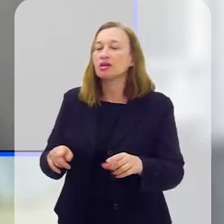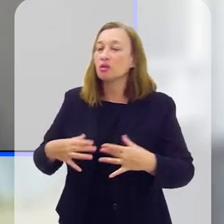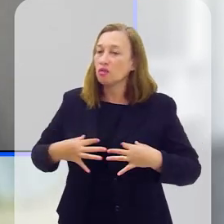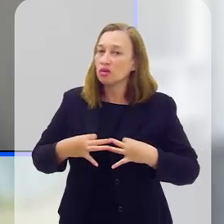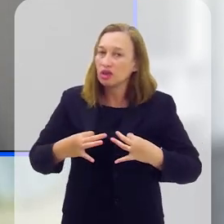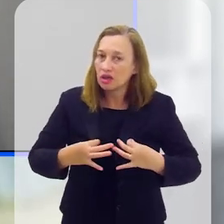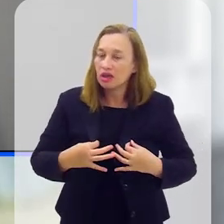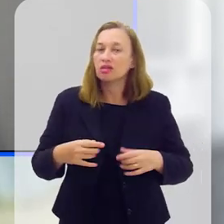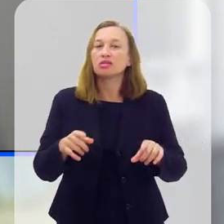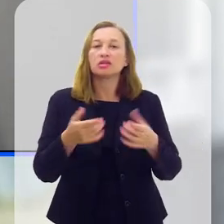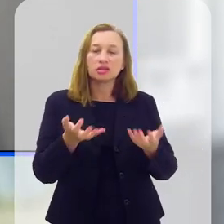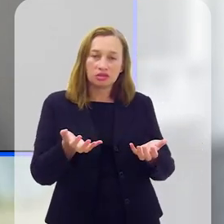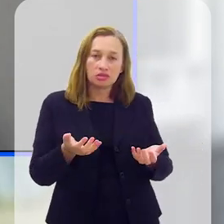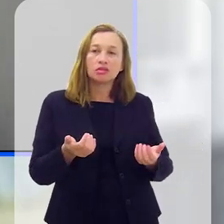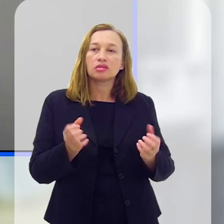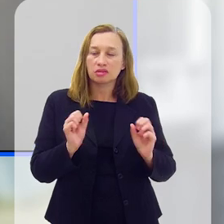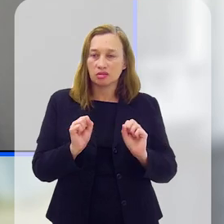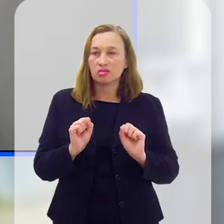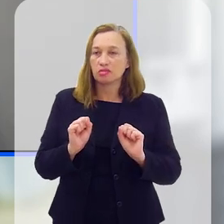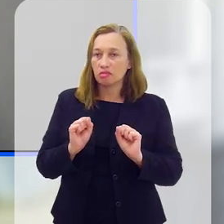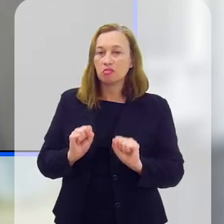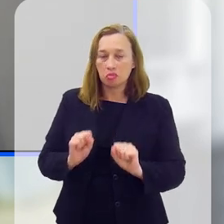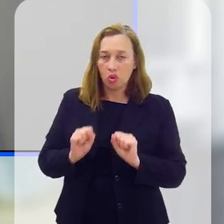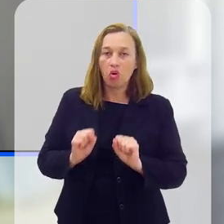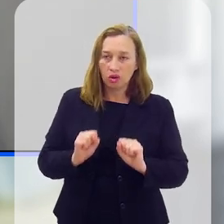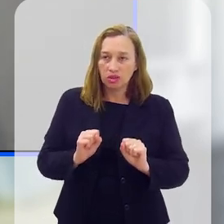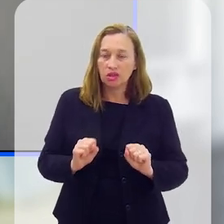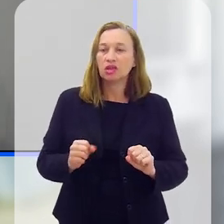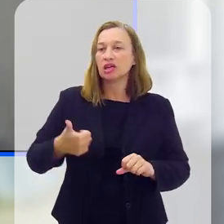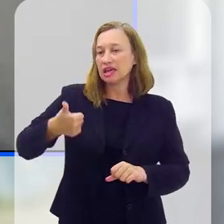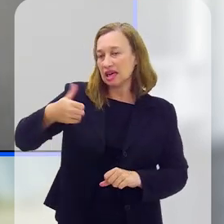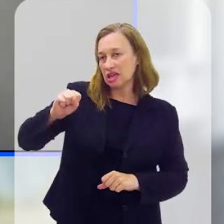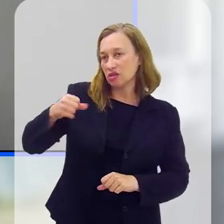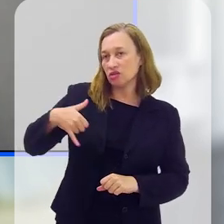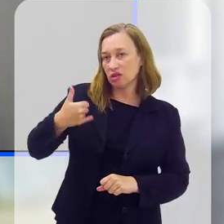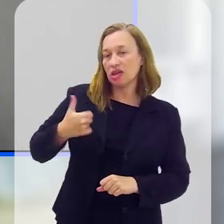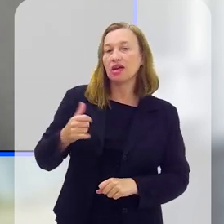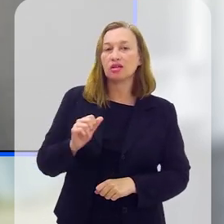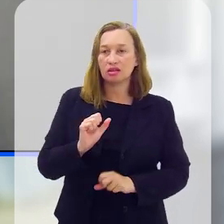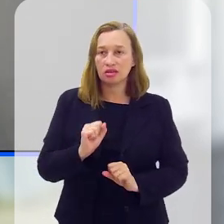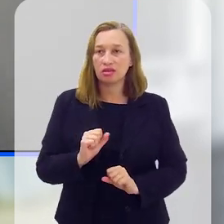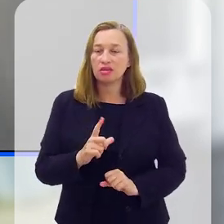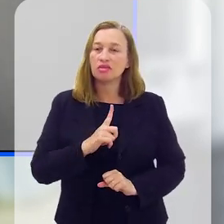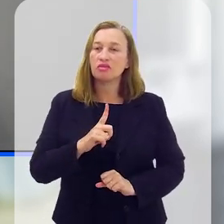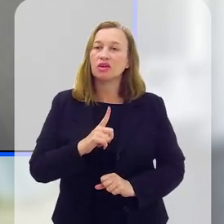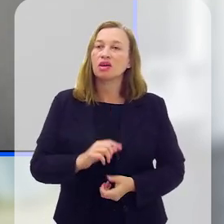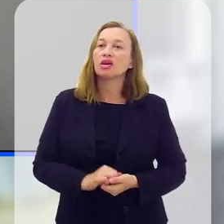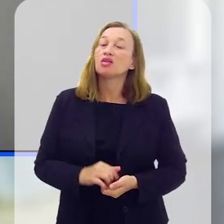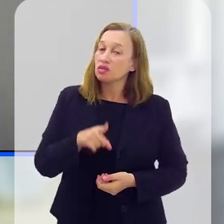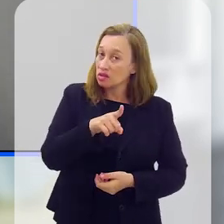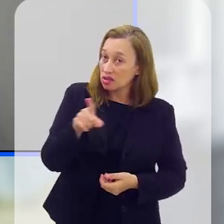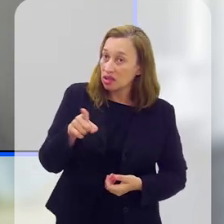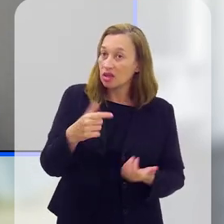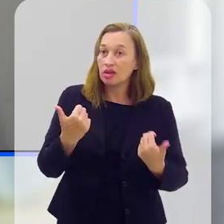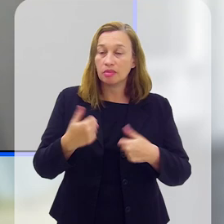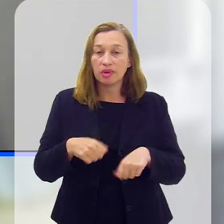candidatar ao voluntariado, qualquer pessoa pode se candidatar a partir dos 18 anos, e,